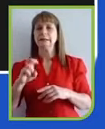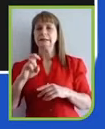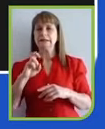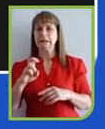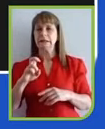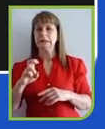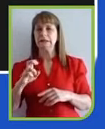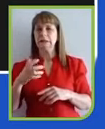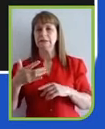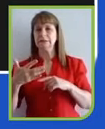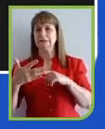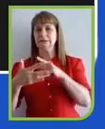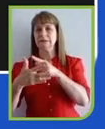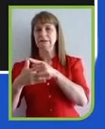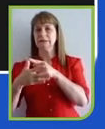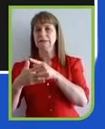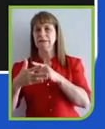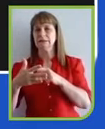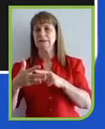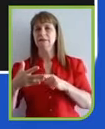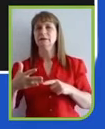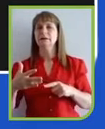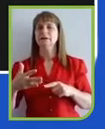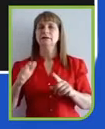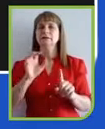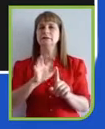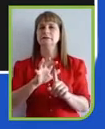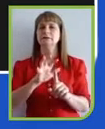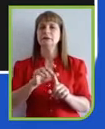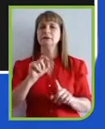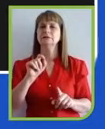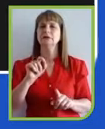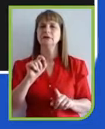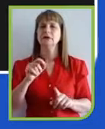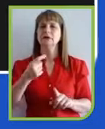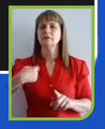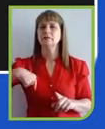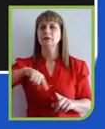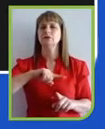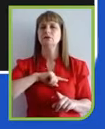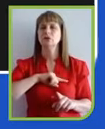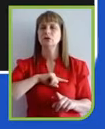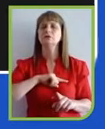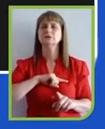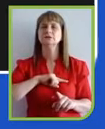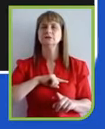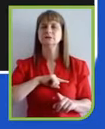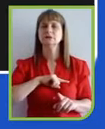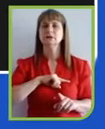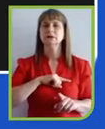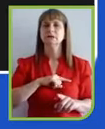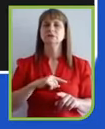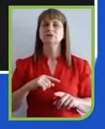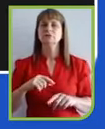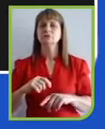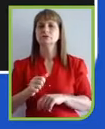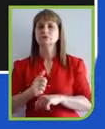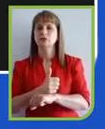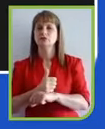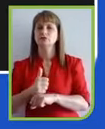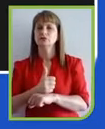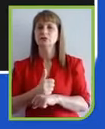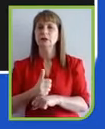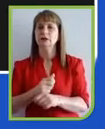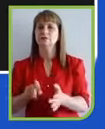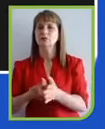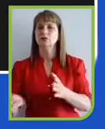tendência que também para muitos de nós, especialmente aqueles são profissionais de comunicação, de relações